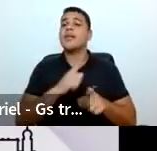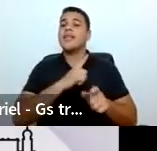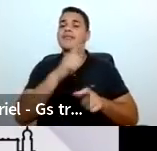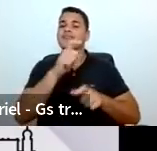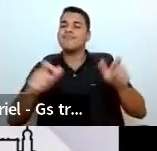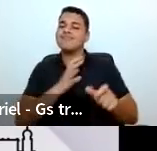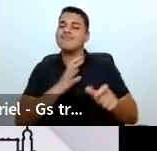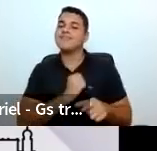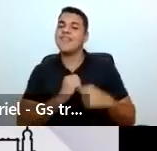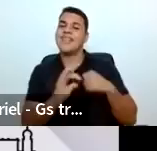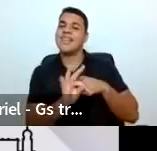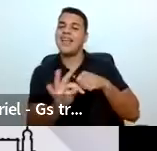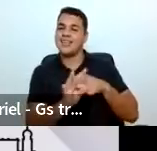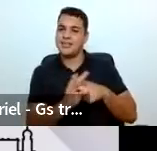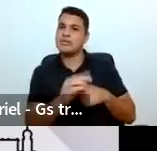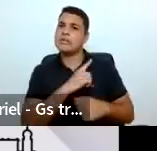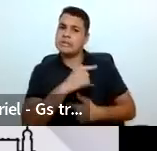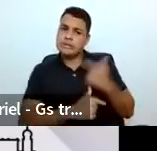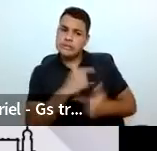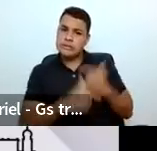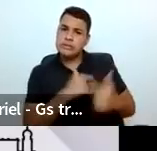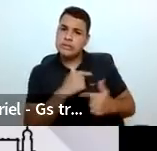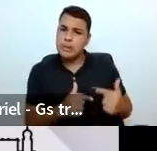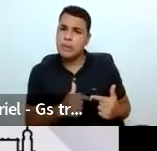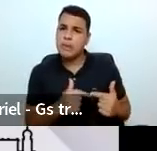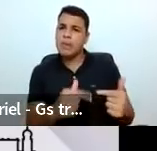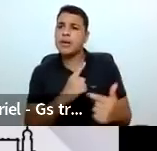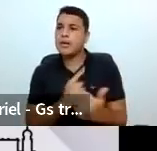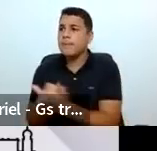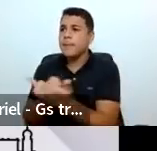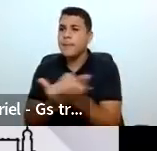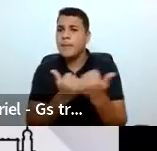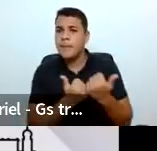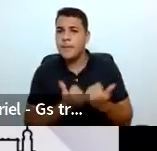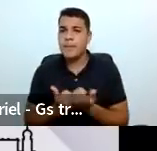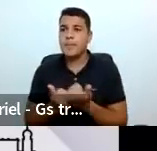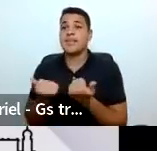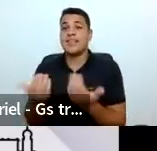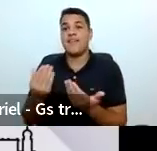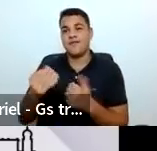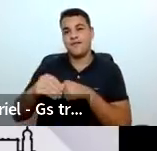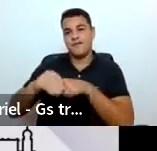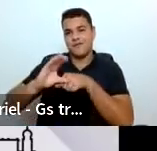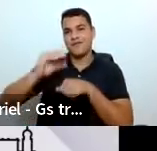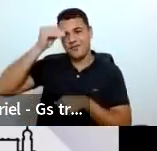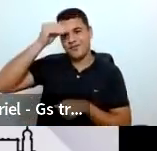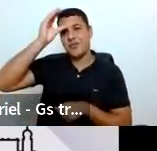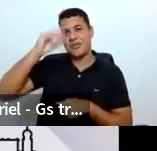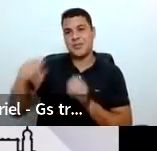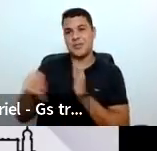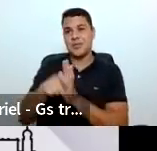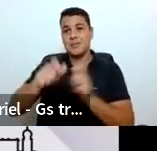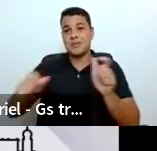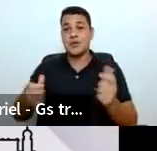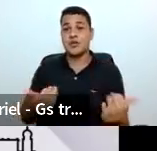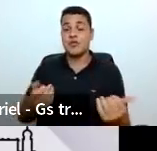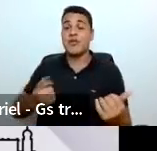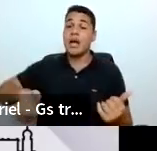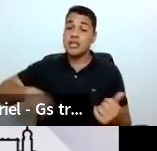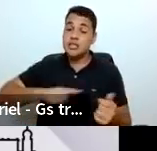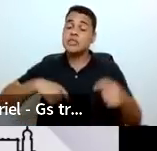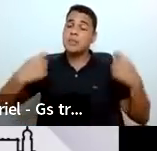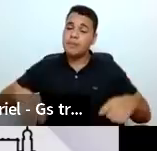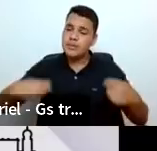que atuam incessantemente, colaborando para a formação desses jovens. A gente precisa acreditar e